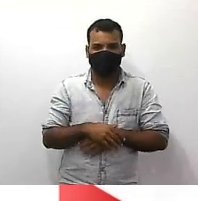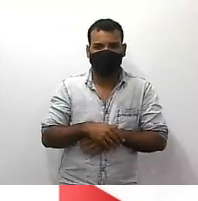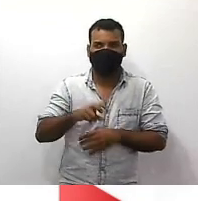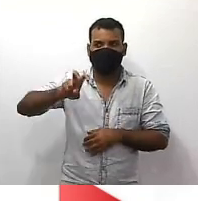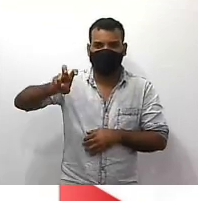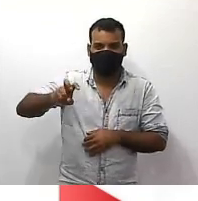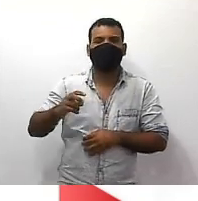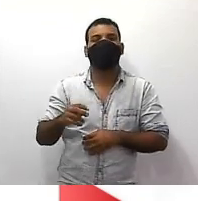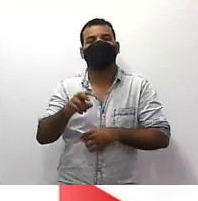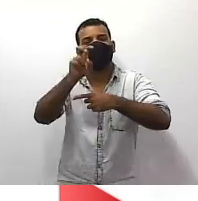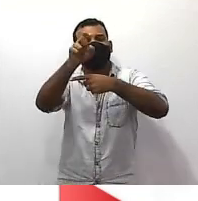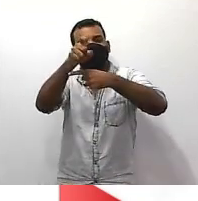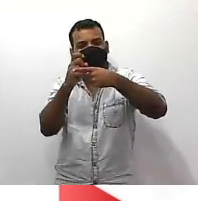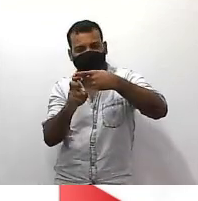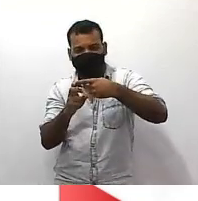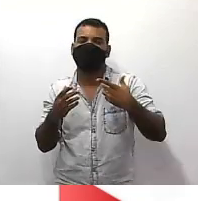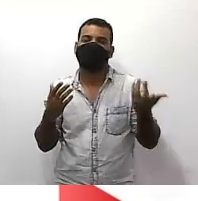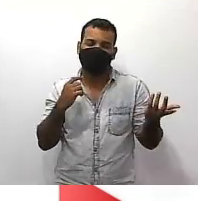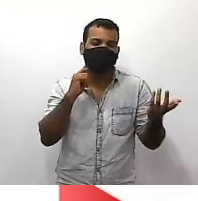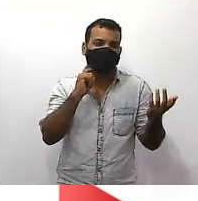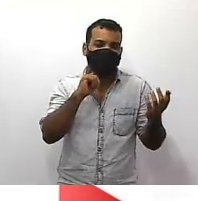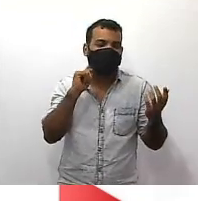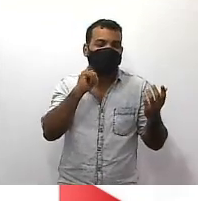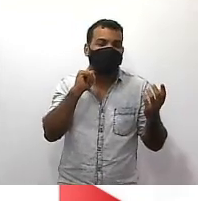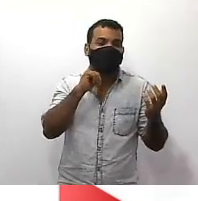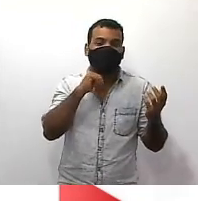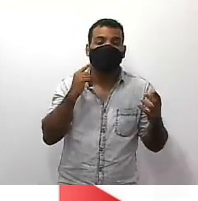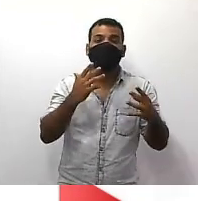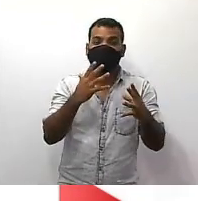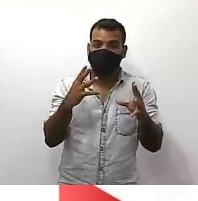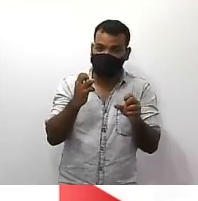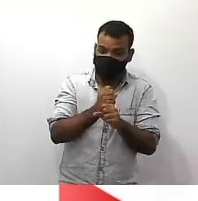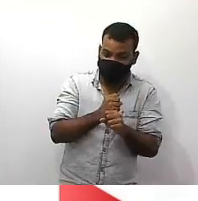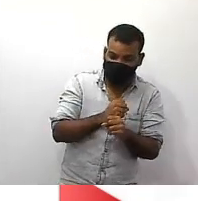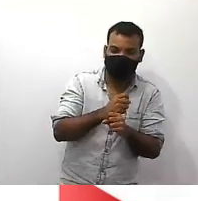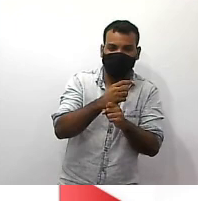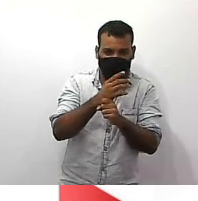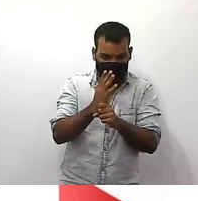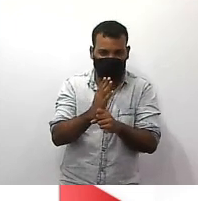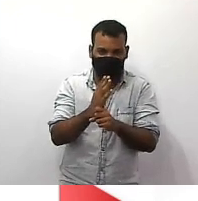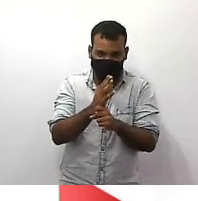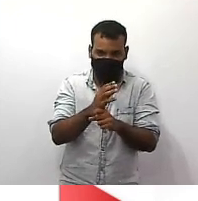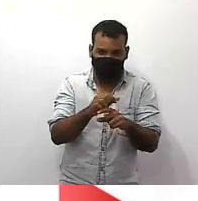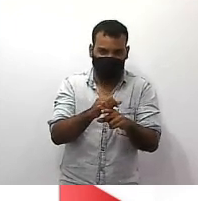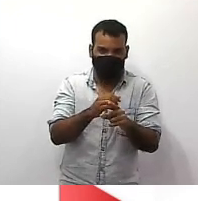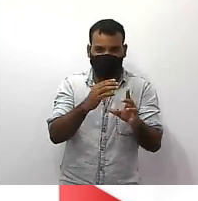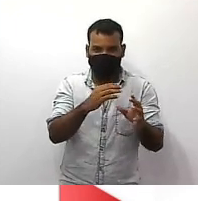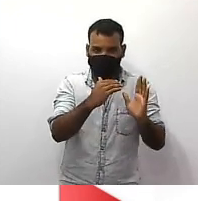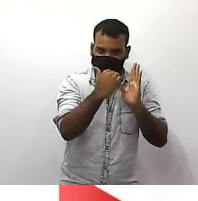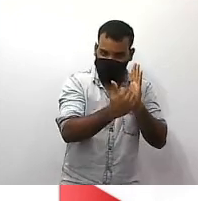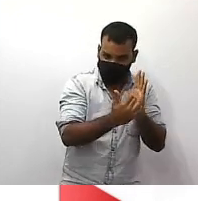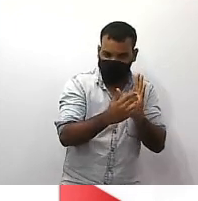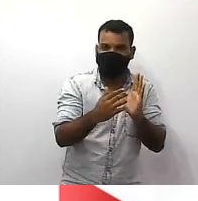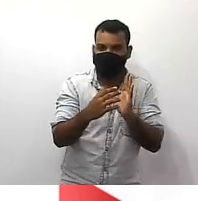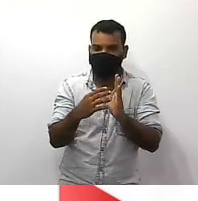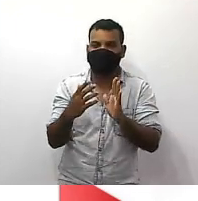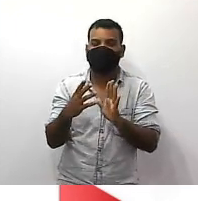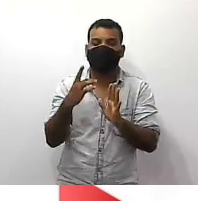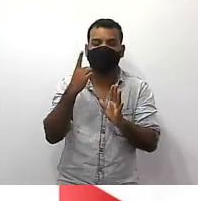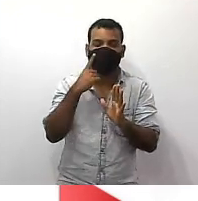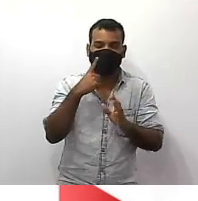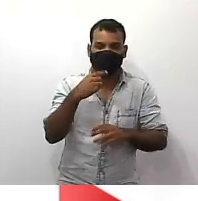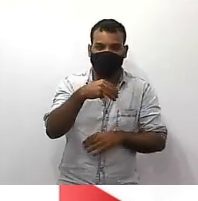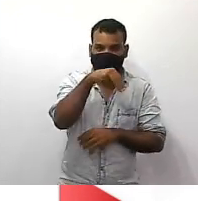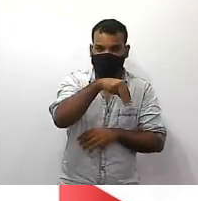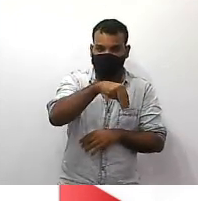sobre 5? exatamente mas aí nós vamos só somar a metade com a terça parte então eu tenho que tirar o